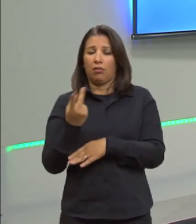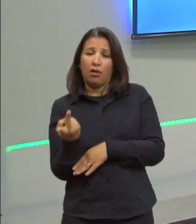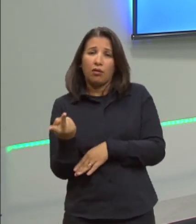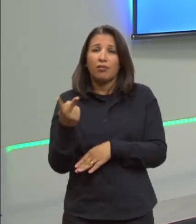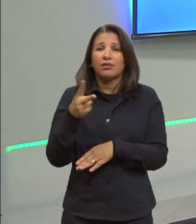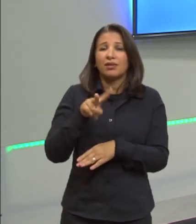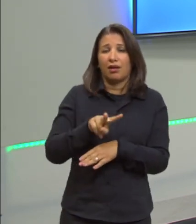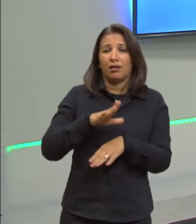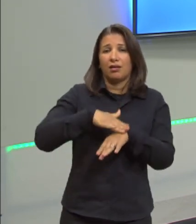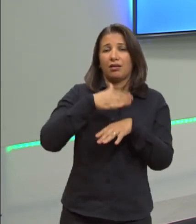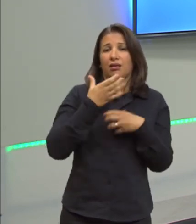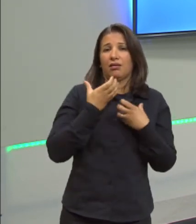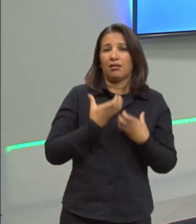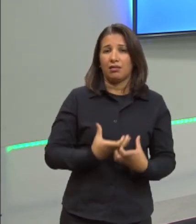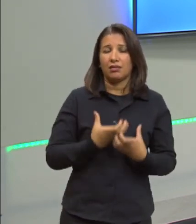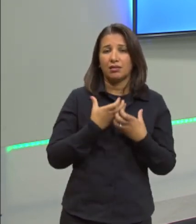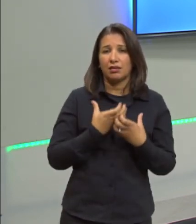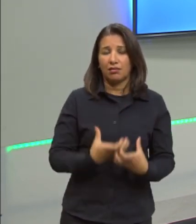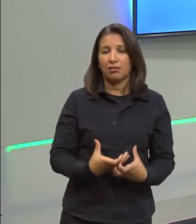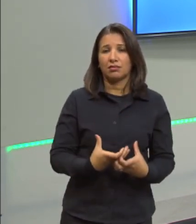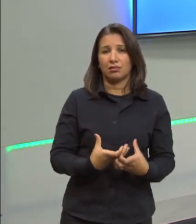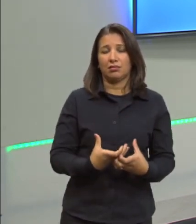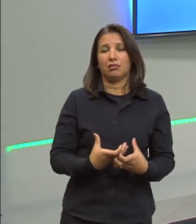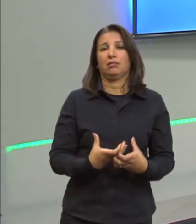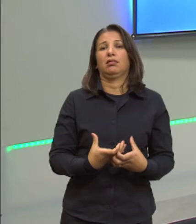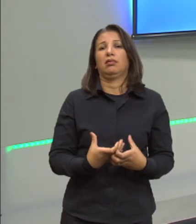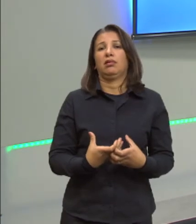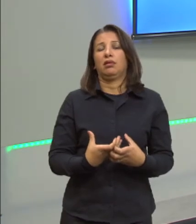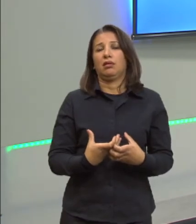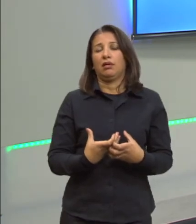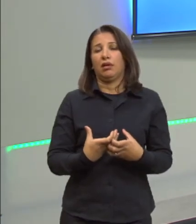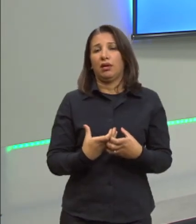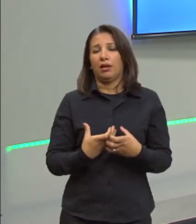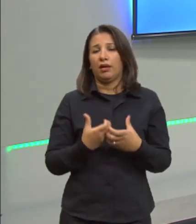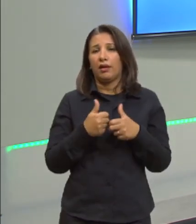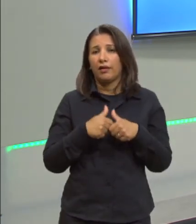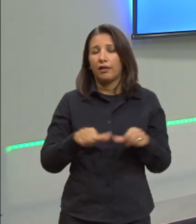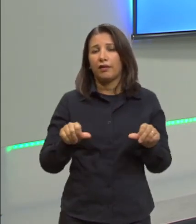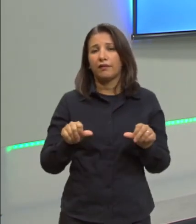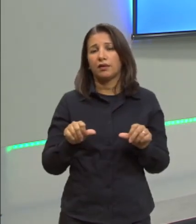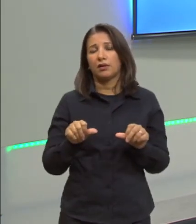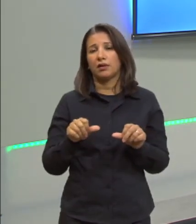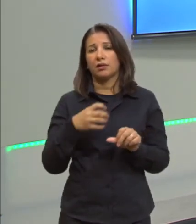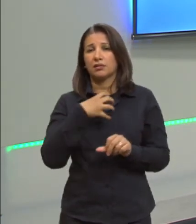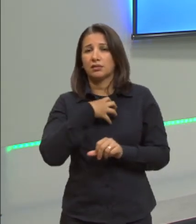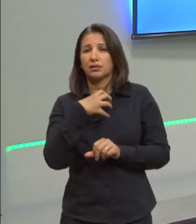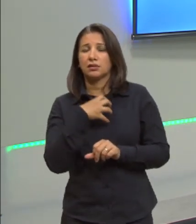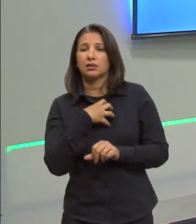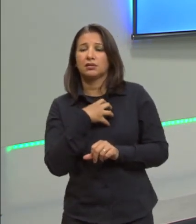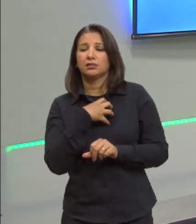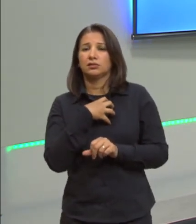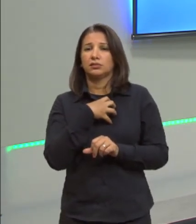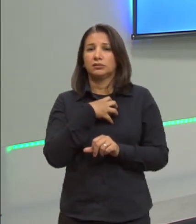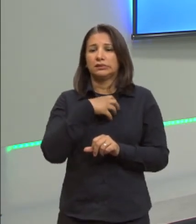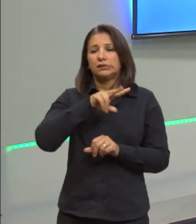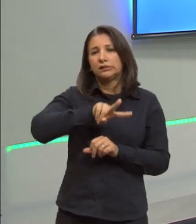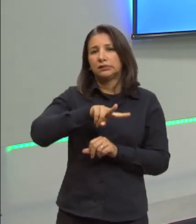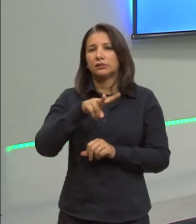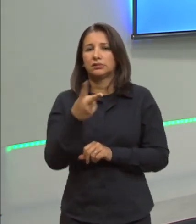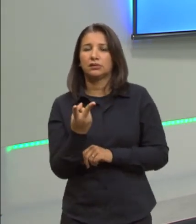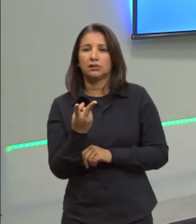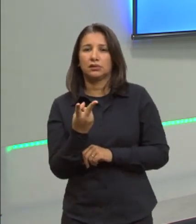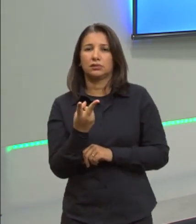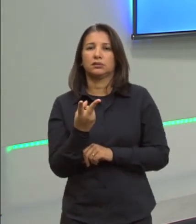mais pesada, entre aspas, ela vai, ela fica no sentido anômalo, na forma anômala,